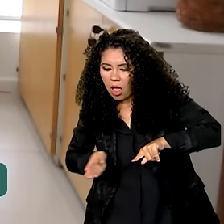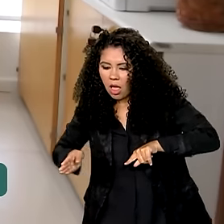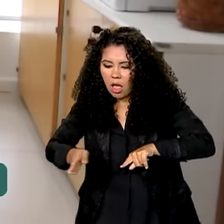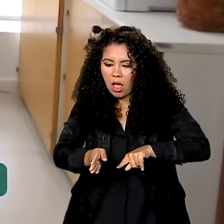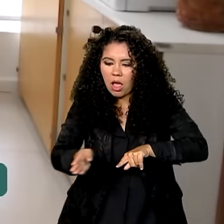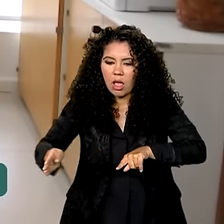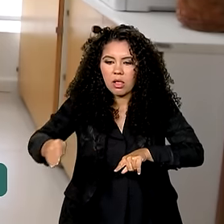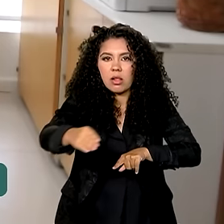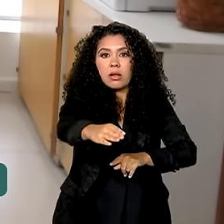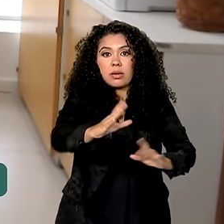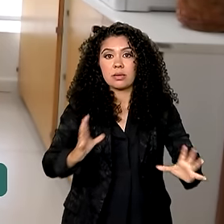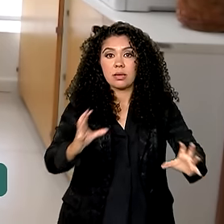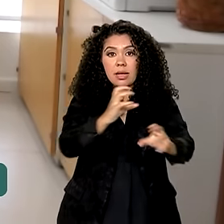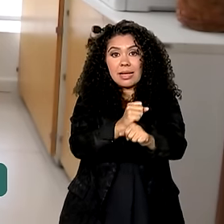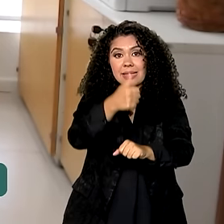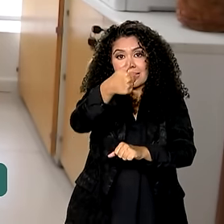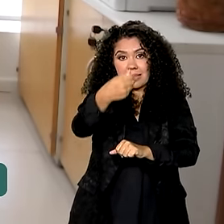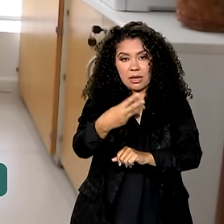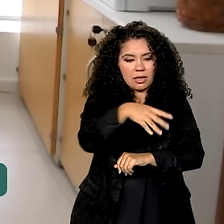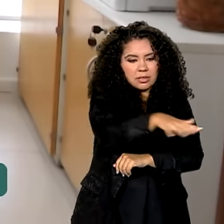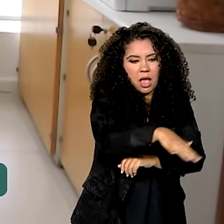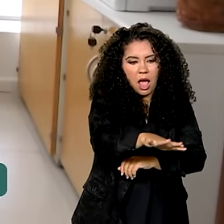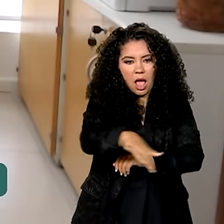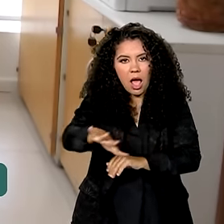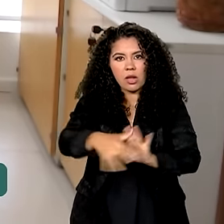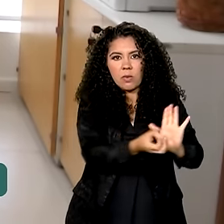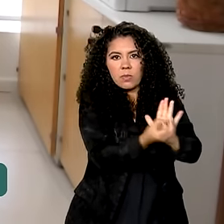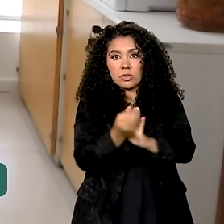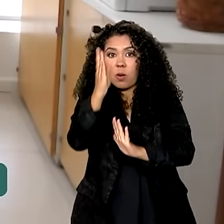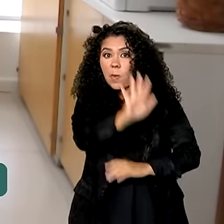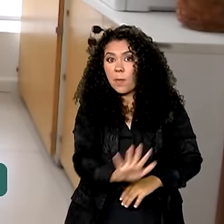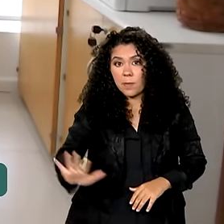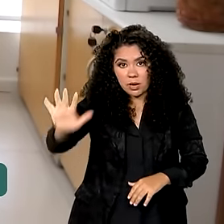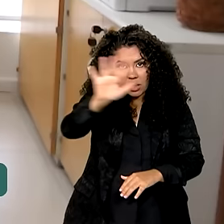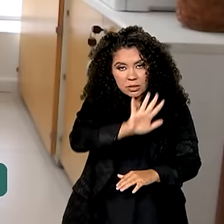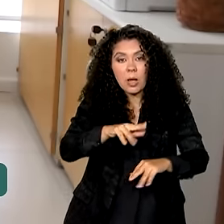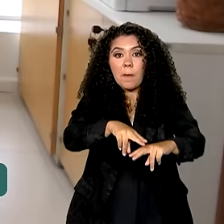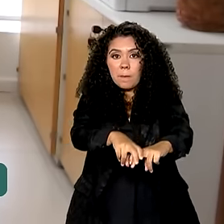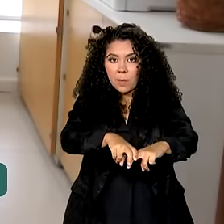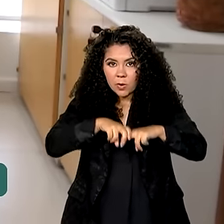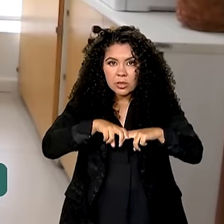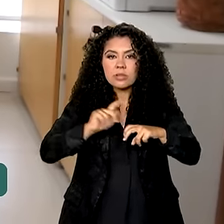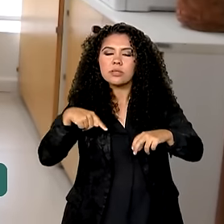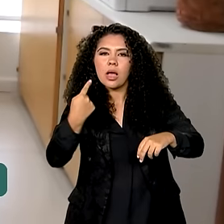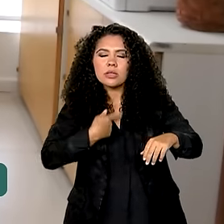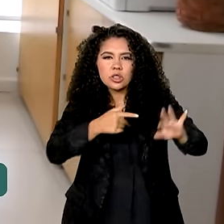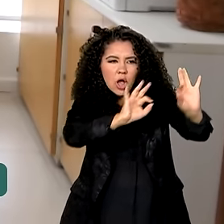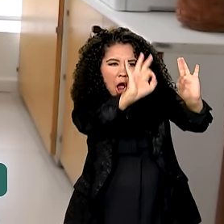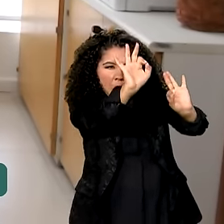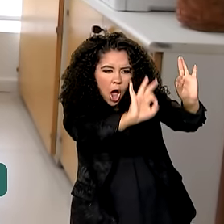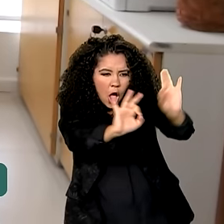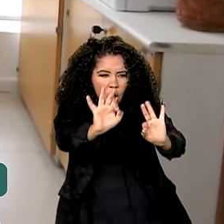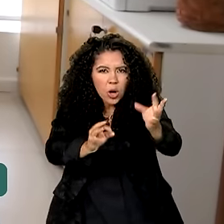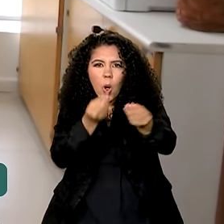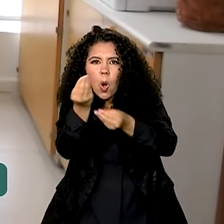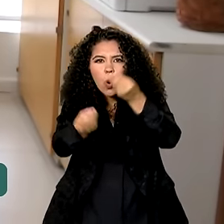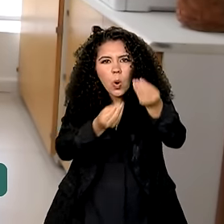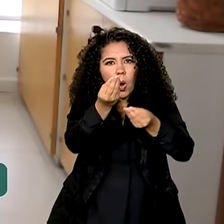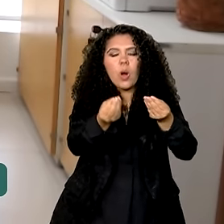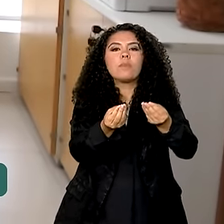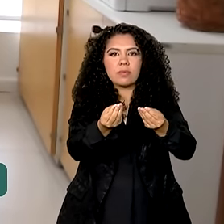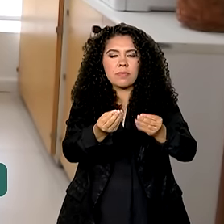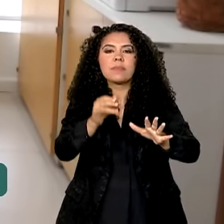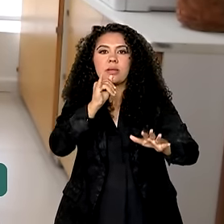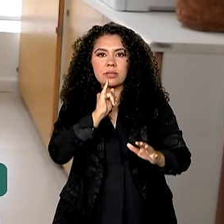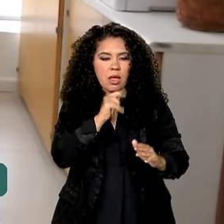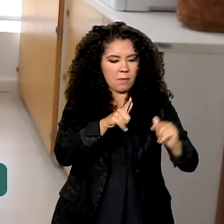setores produtivos hoje no país e, a partir daí, a gente busca estruturar toda a cadeia produtiva, desde